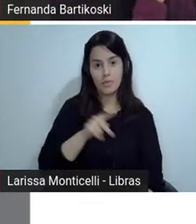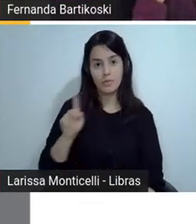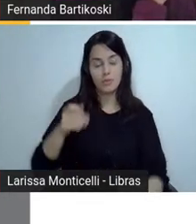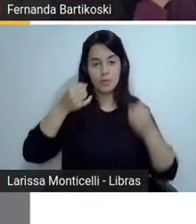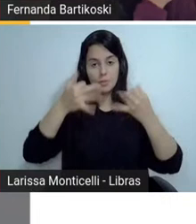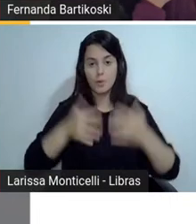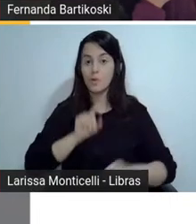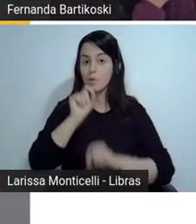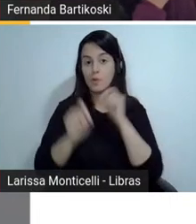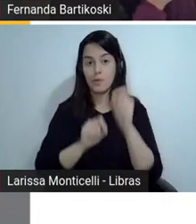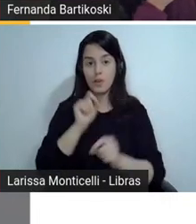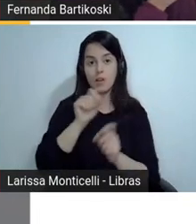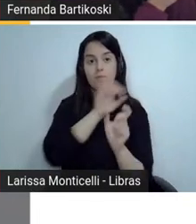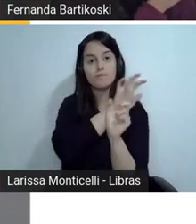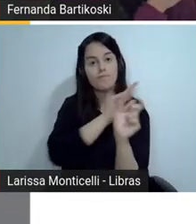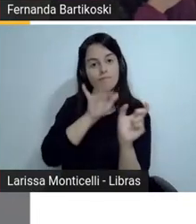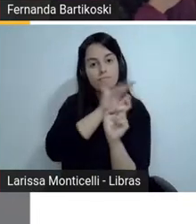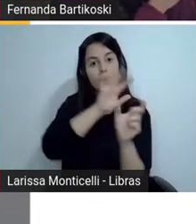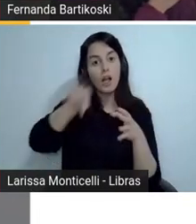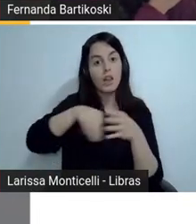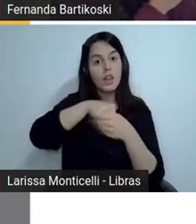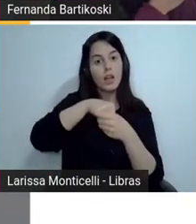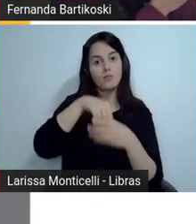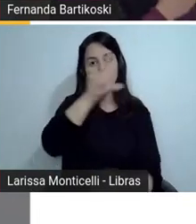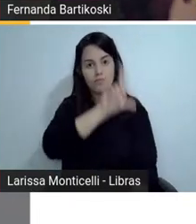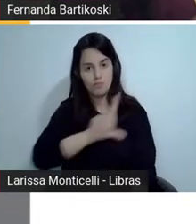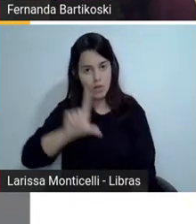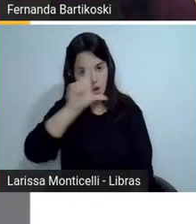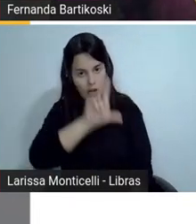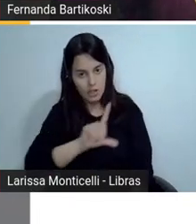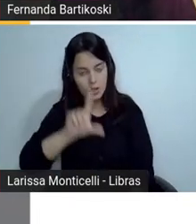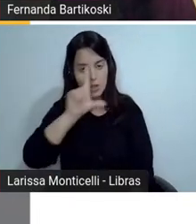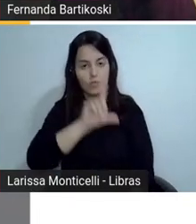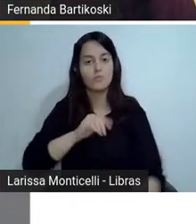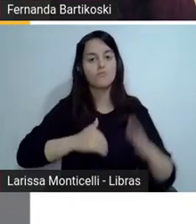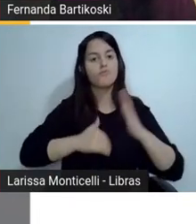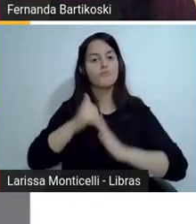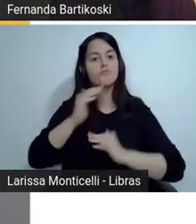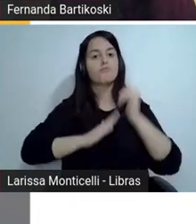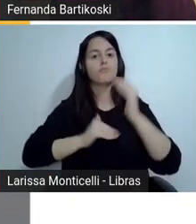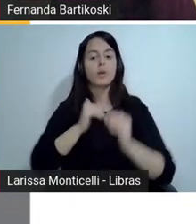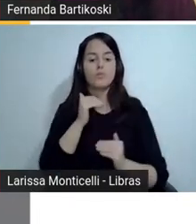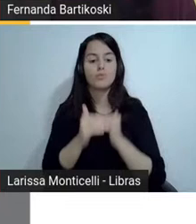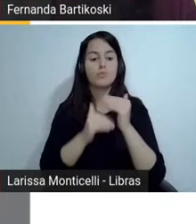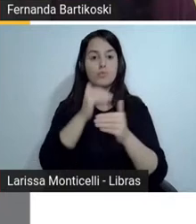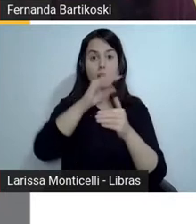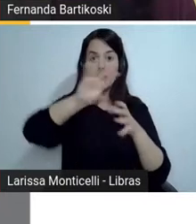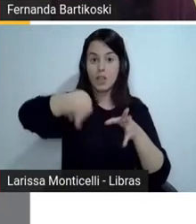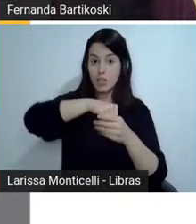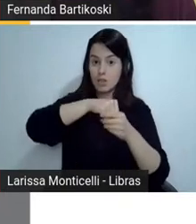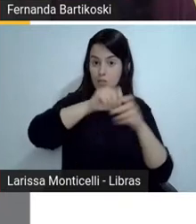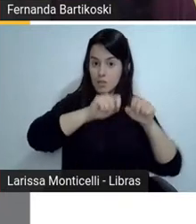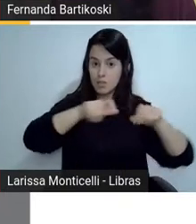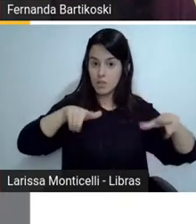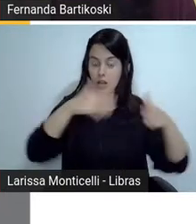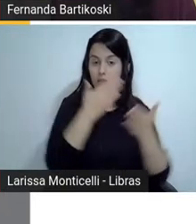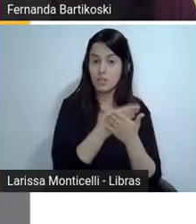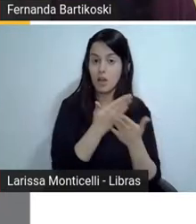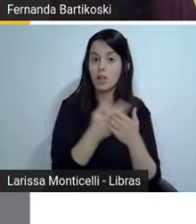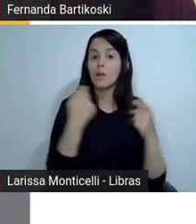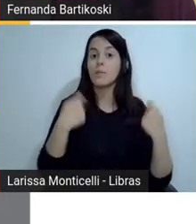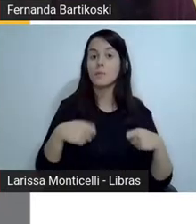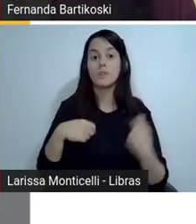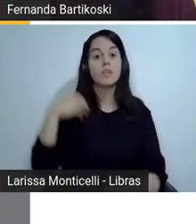literariamente, ou seja, desenvolver letramentos literários em sala de aula, requer uma experiência efetiva com os